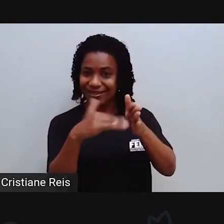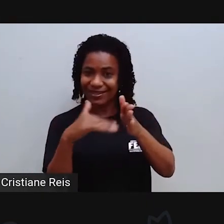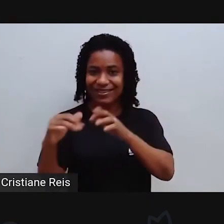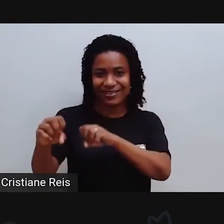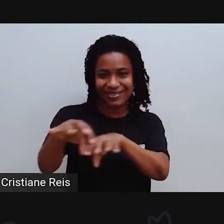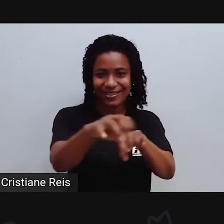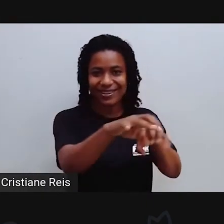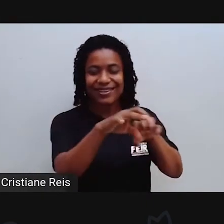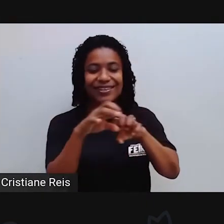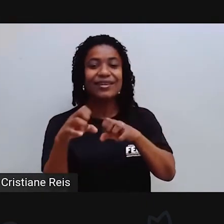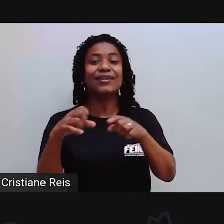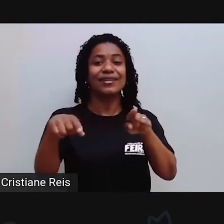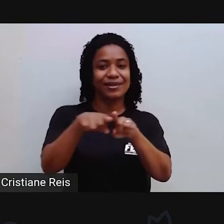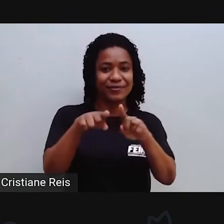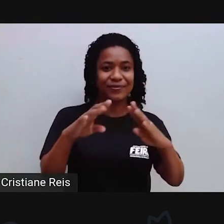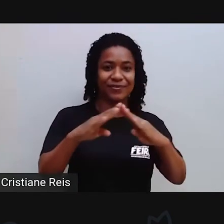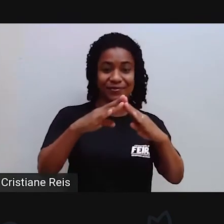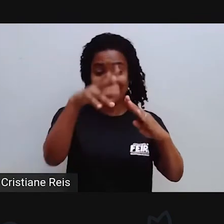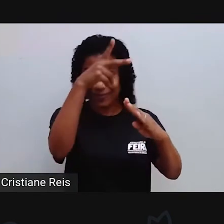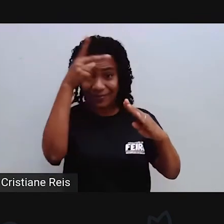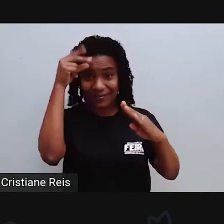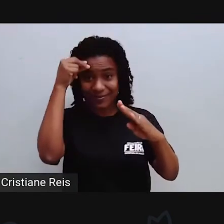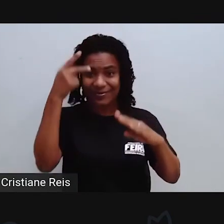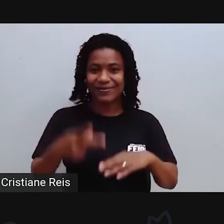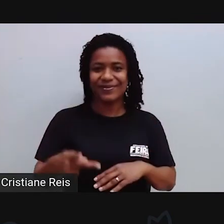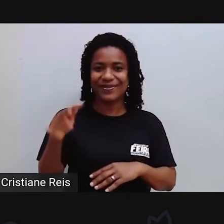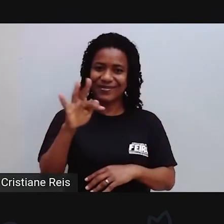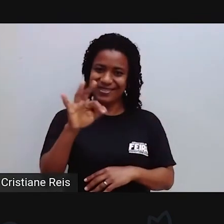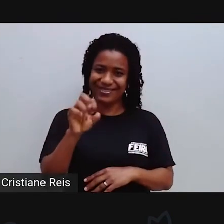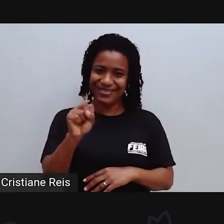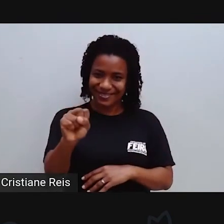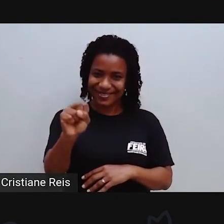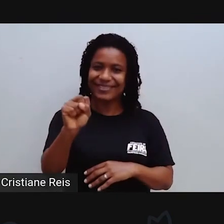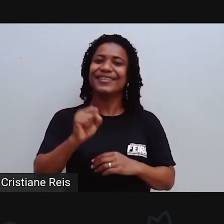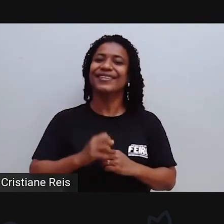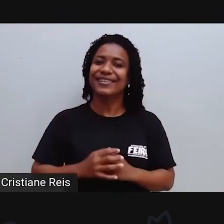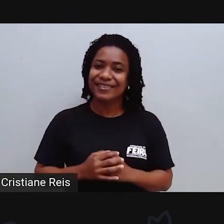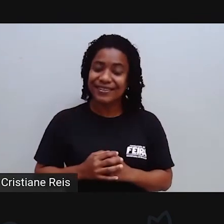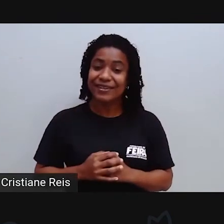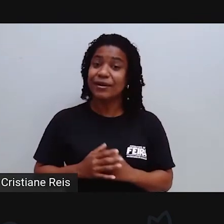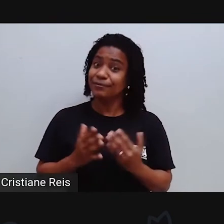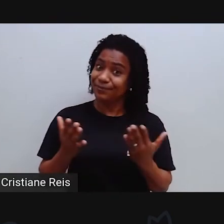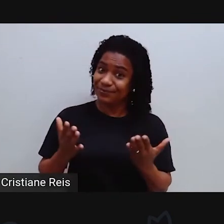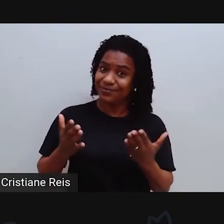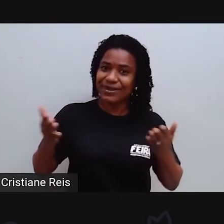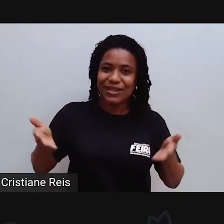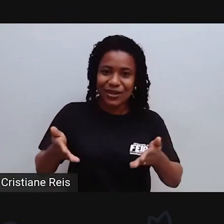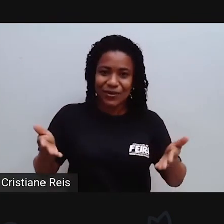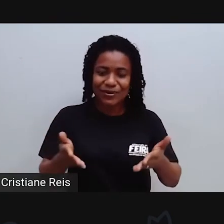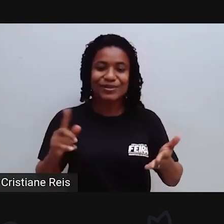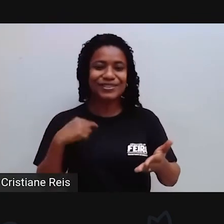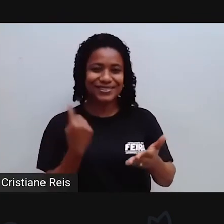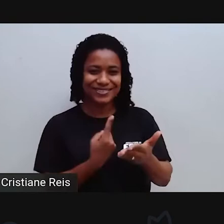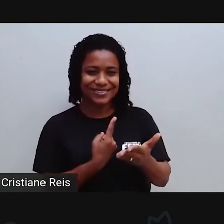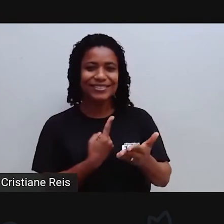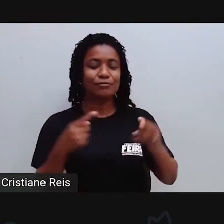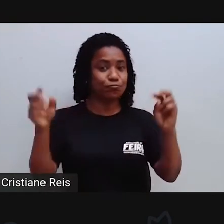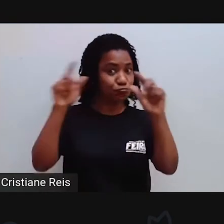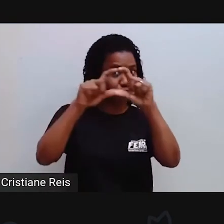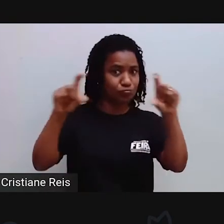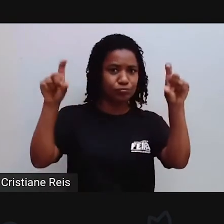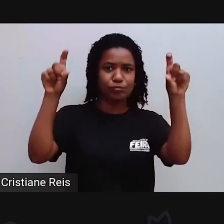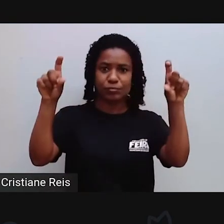da Secretaria da Educação, da Prefeitura de Feira de Santana. Bom, hoje a gente vai conversar sobre um tema muito